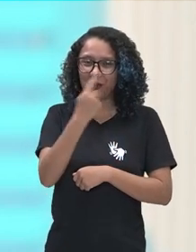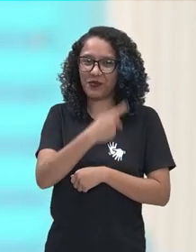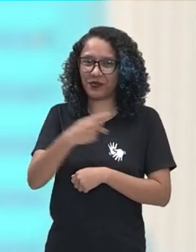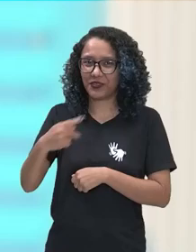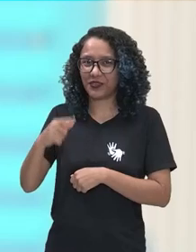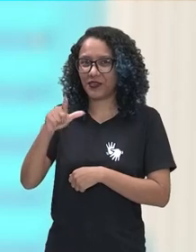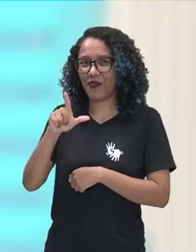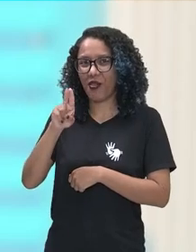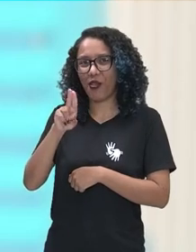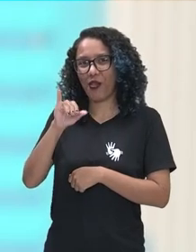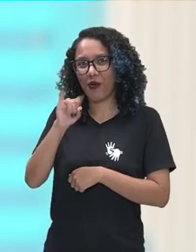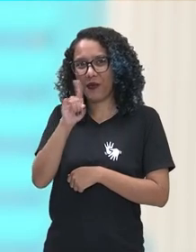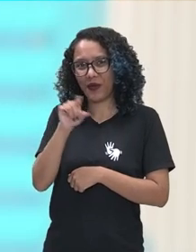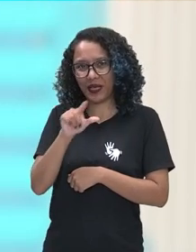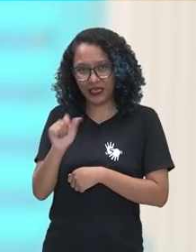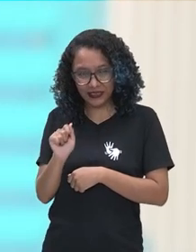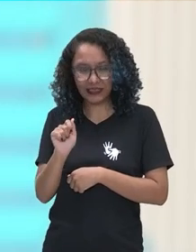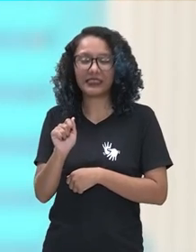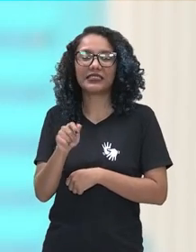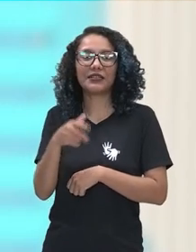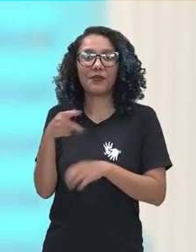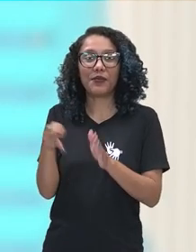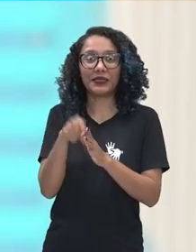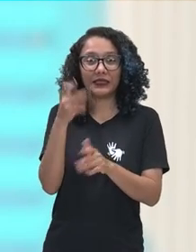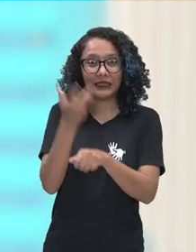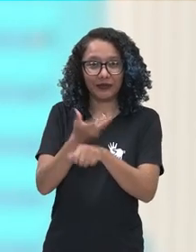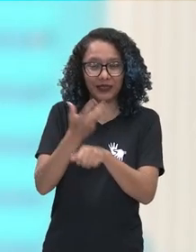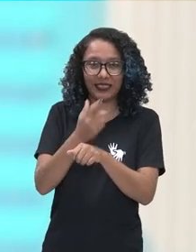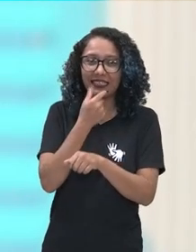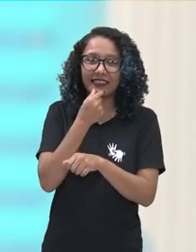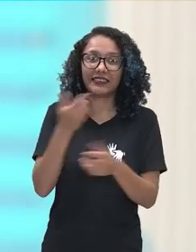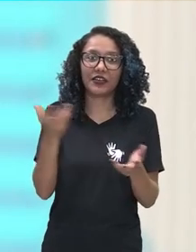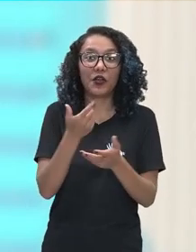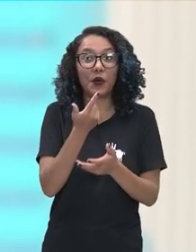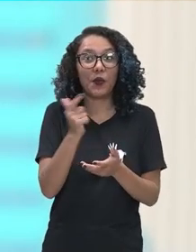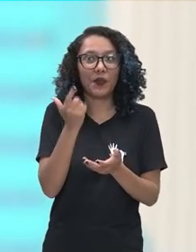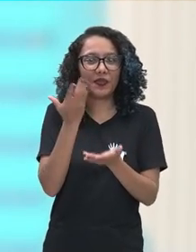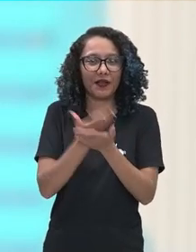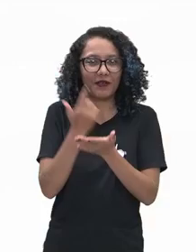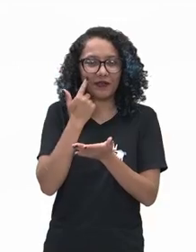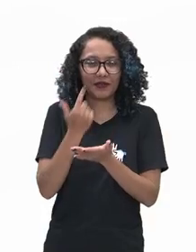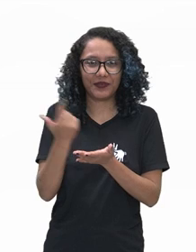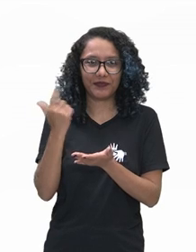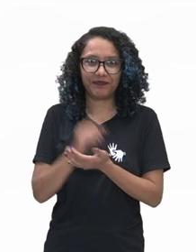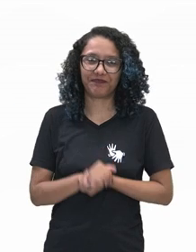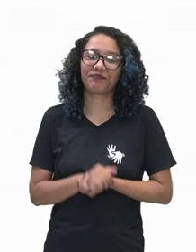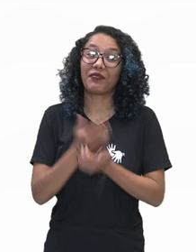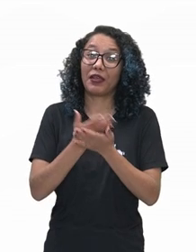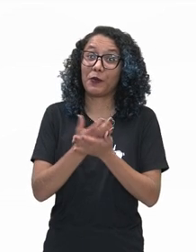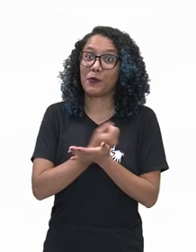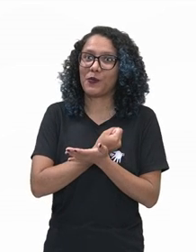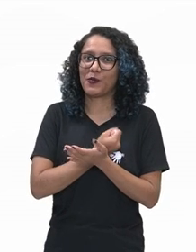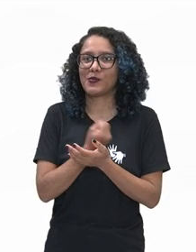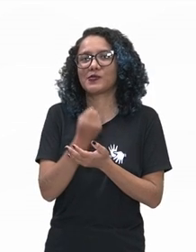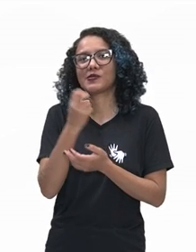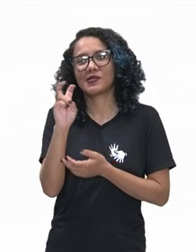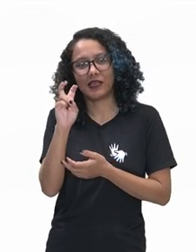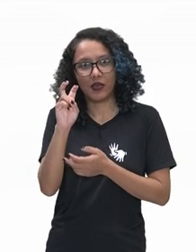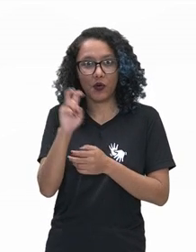professor Luiz Bragança, do componente de língua inglesa. Estou aqui para mais uma aula. Vamos ver. É a aula de número 5,